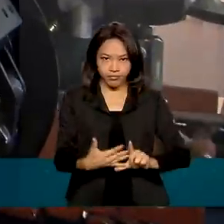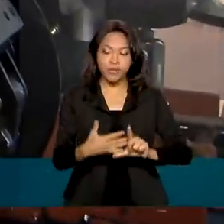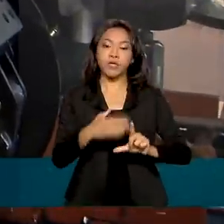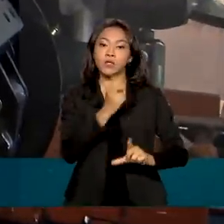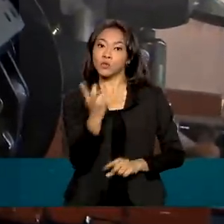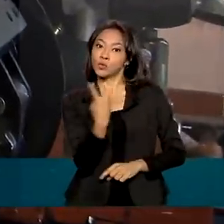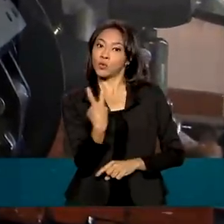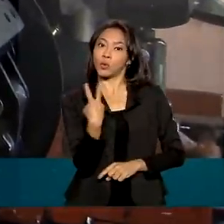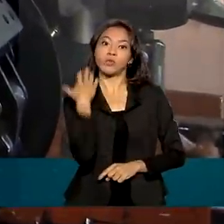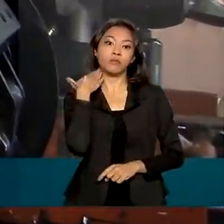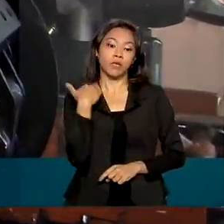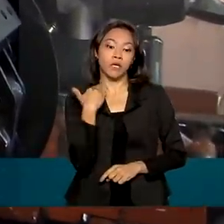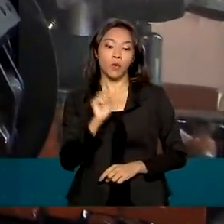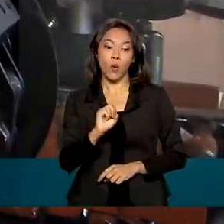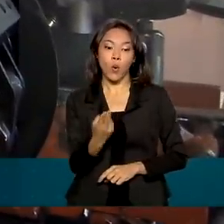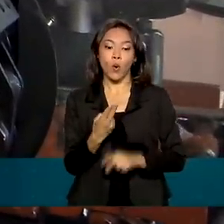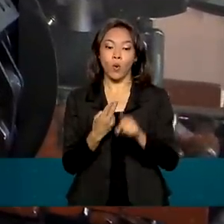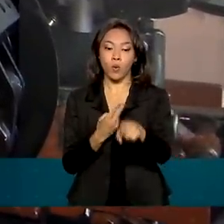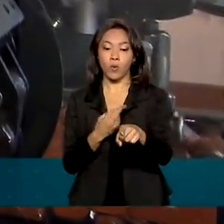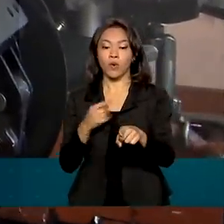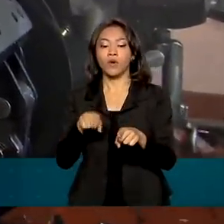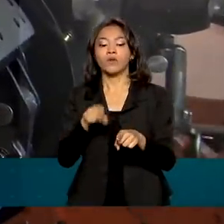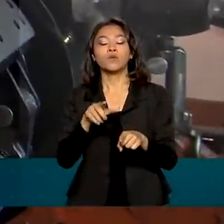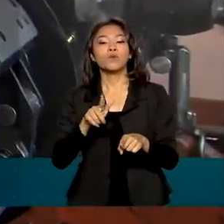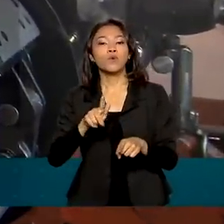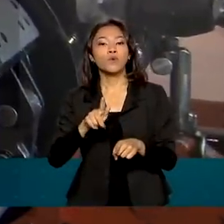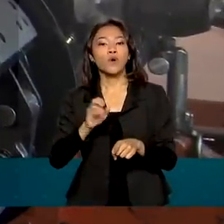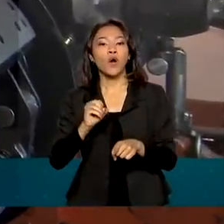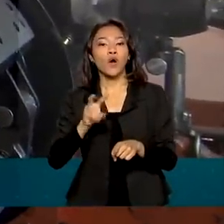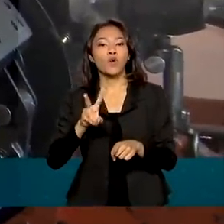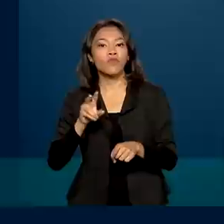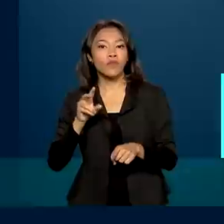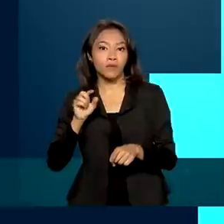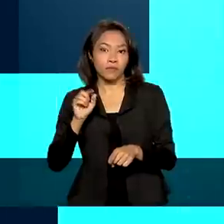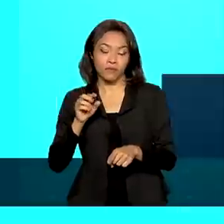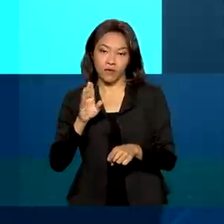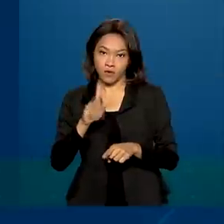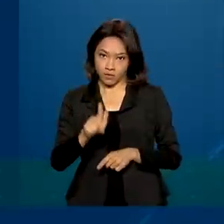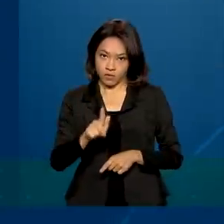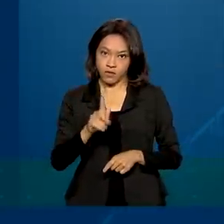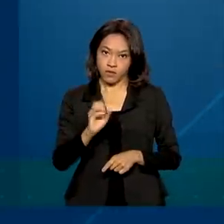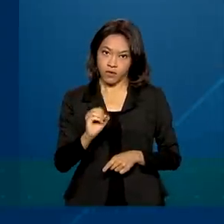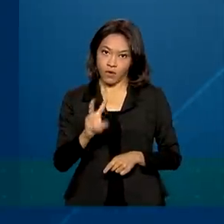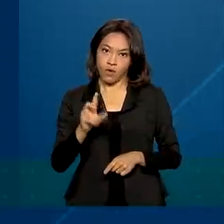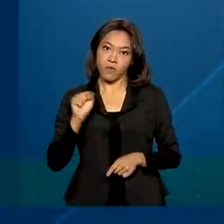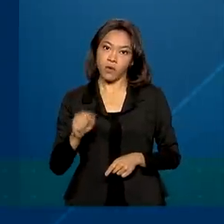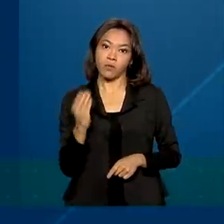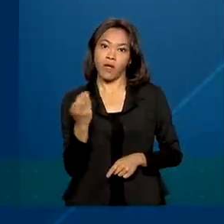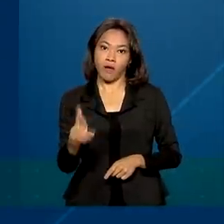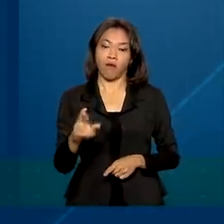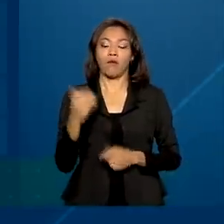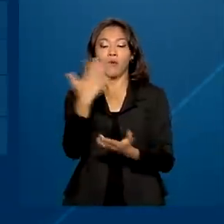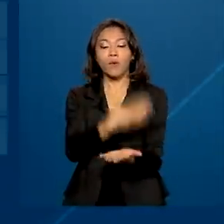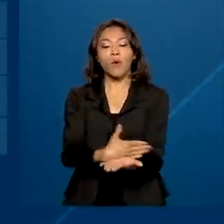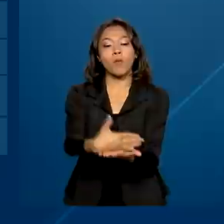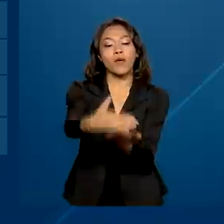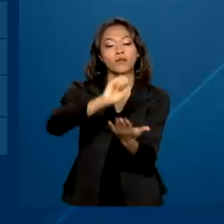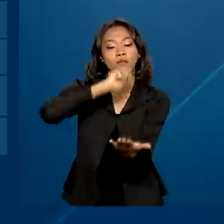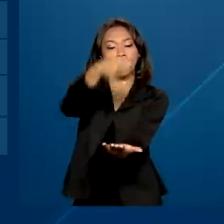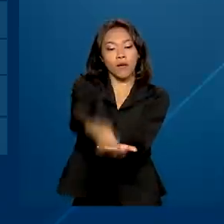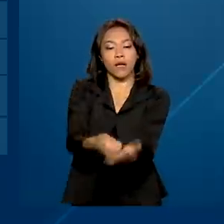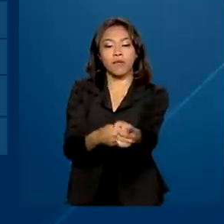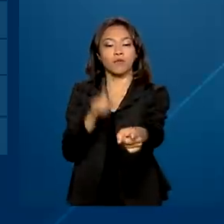gov.br a partir do dia 1º de fevereiro. O calendário de pagamentos começa em 8 de